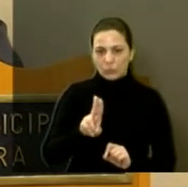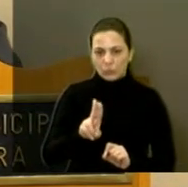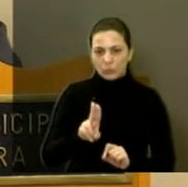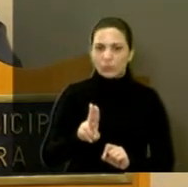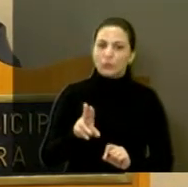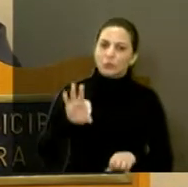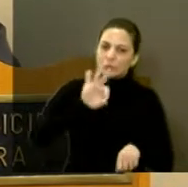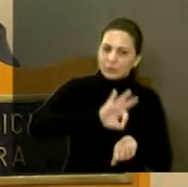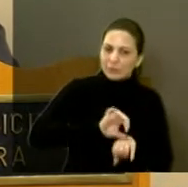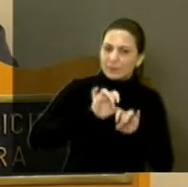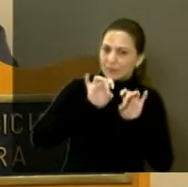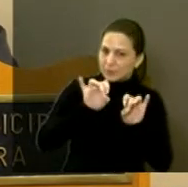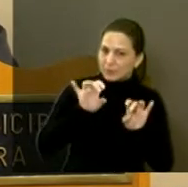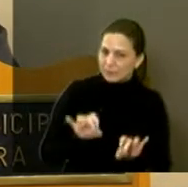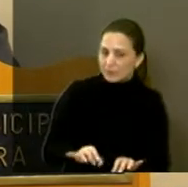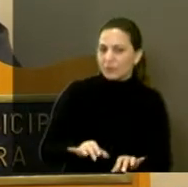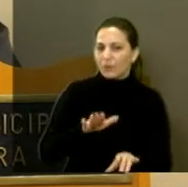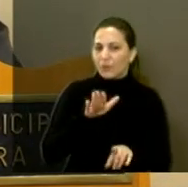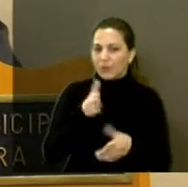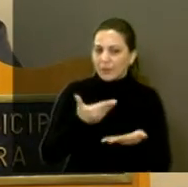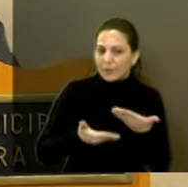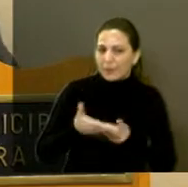Especialização e Reabilitação.